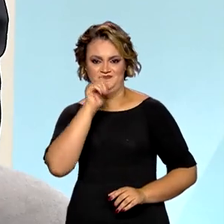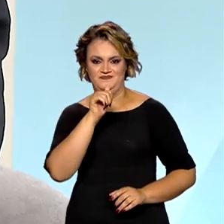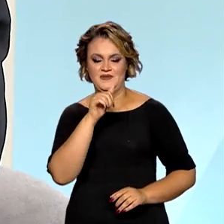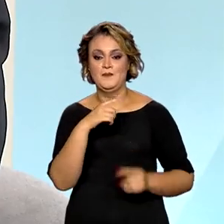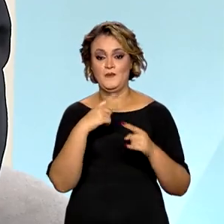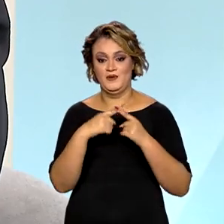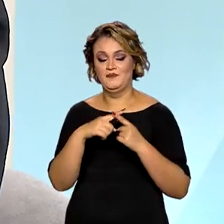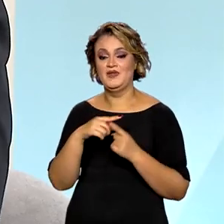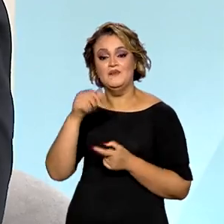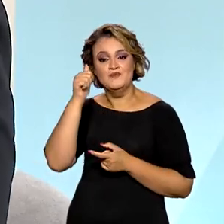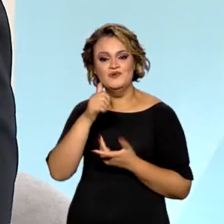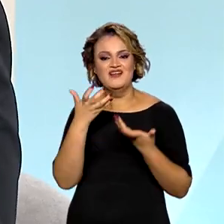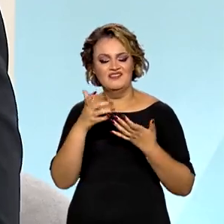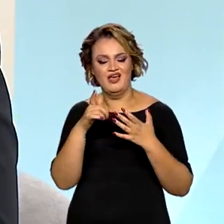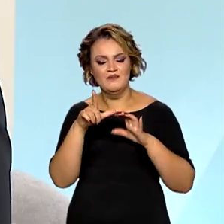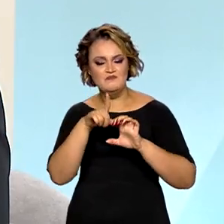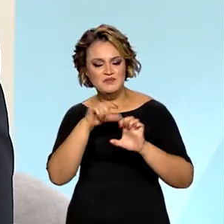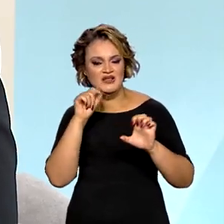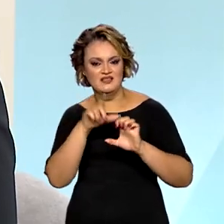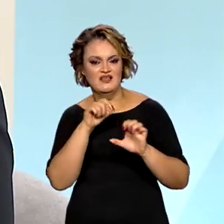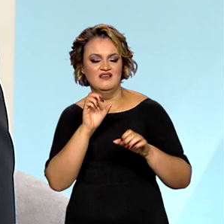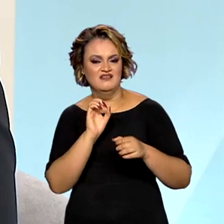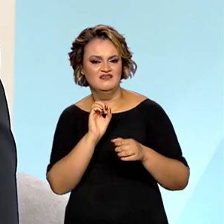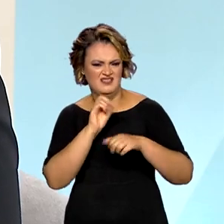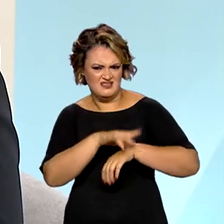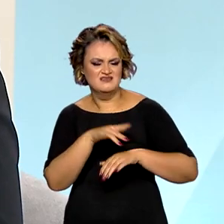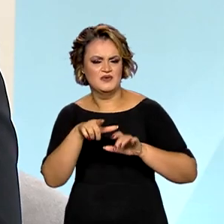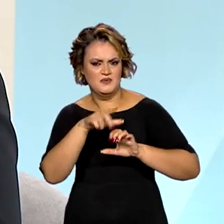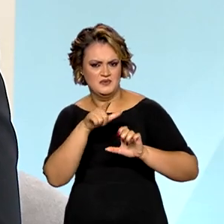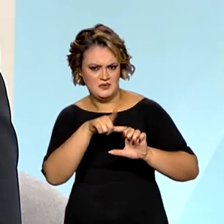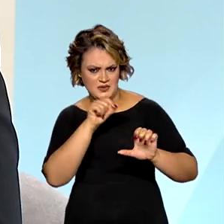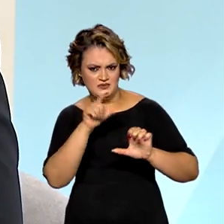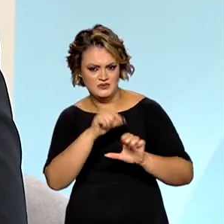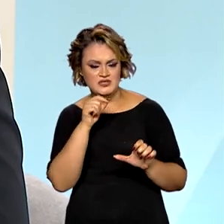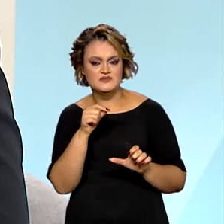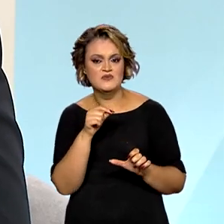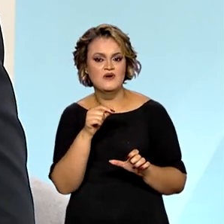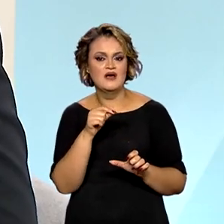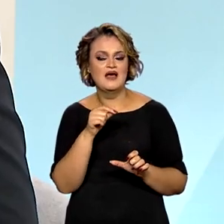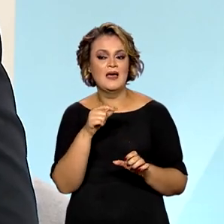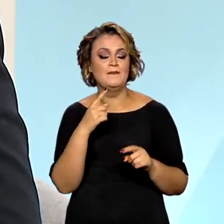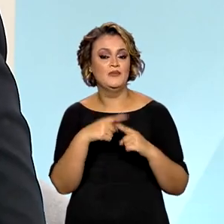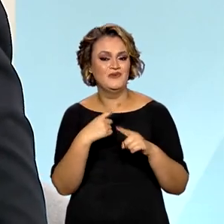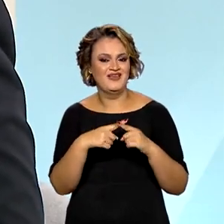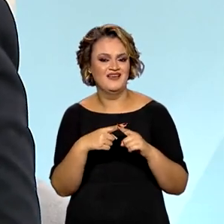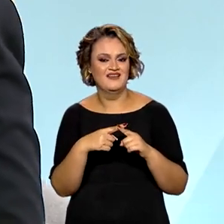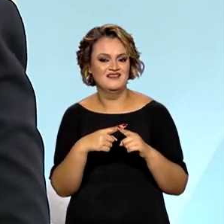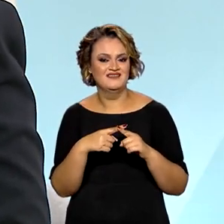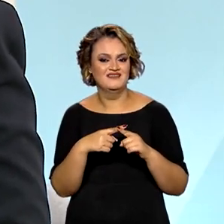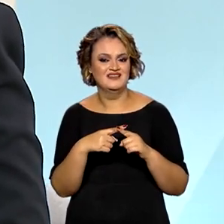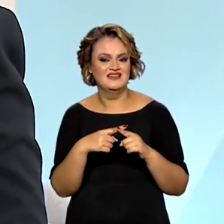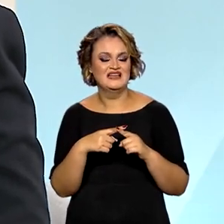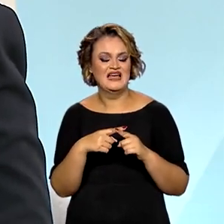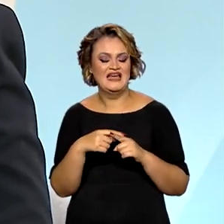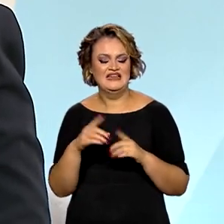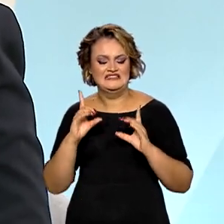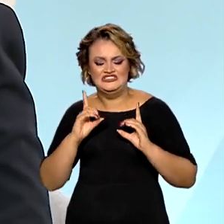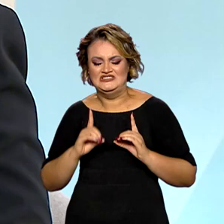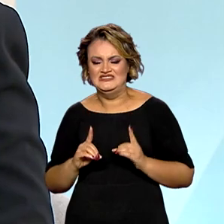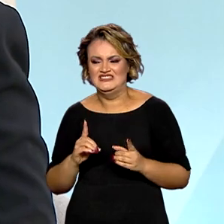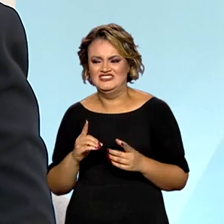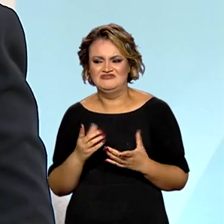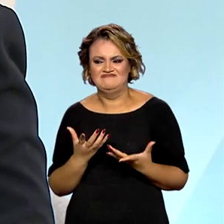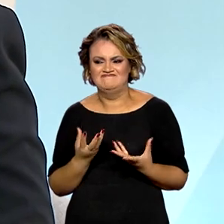empreendedorismo para sair de qualquer situação de vulnerabilidade, essa mulher, ela provavelmente está com a dignidade dela ferida.